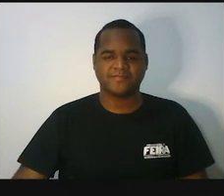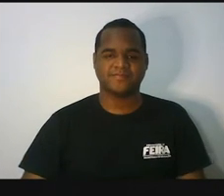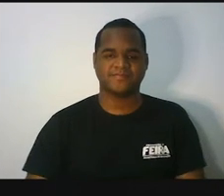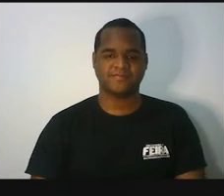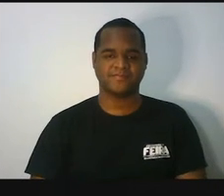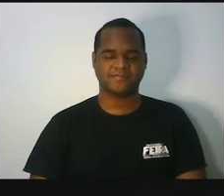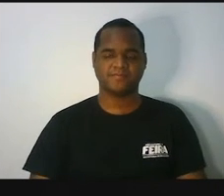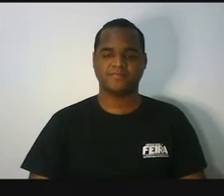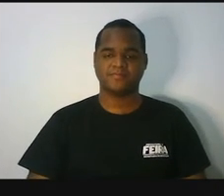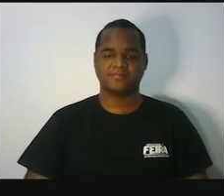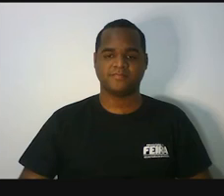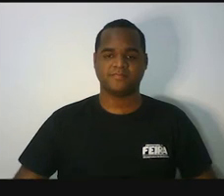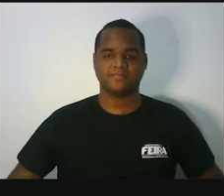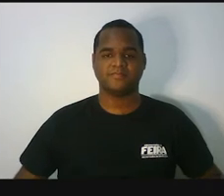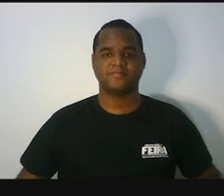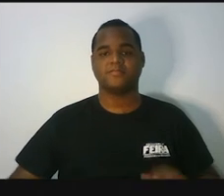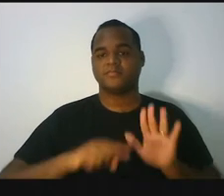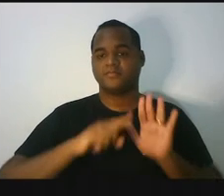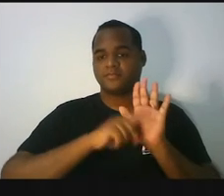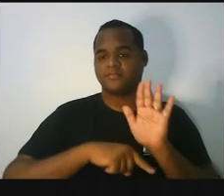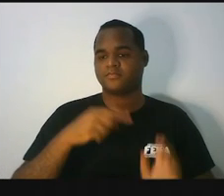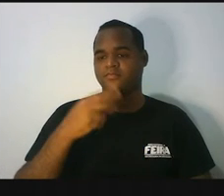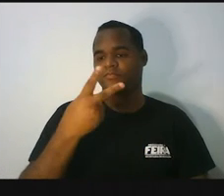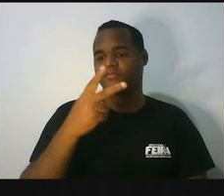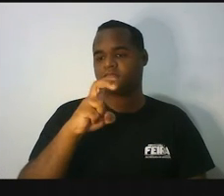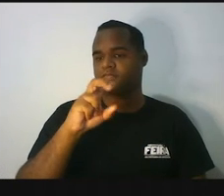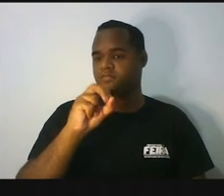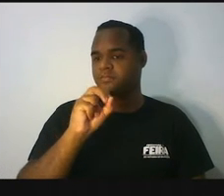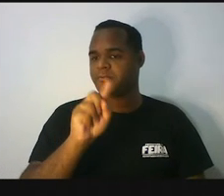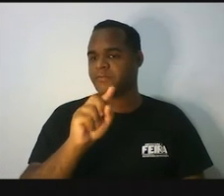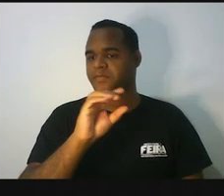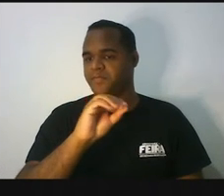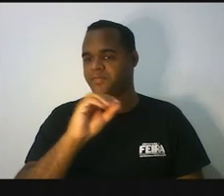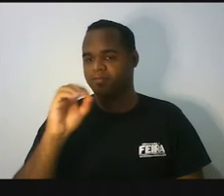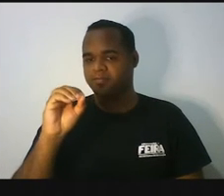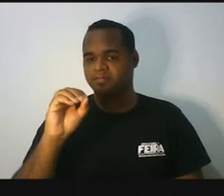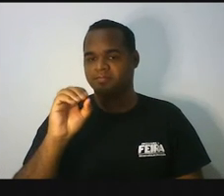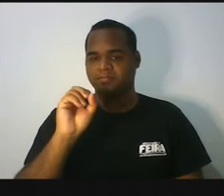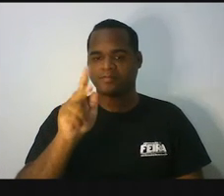menos 250 mil. tá bom?